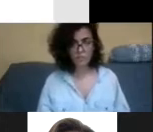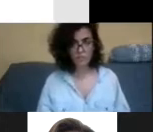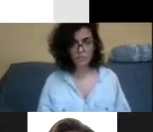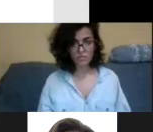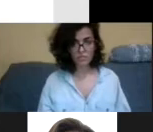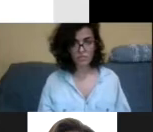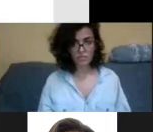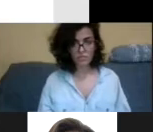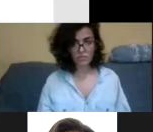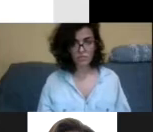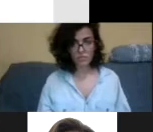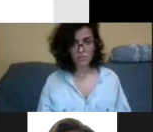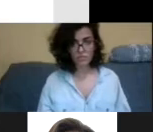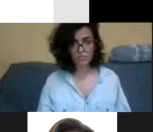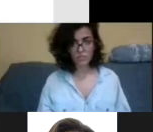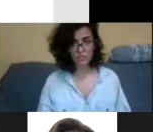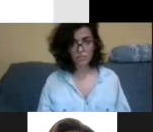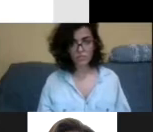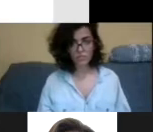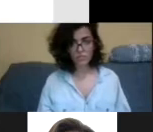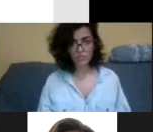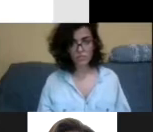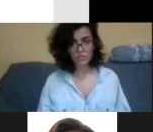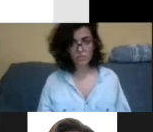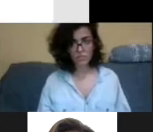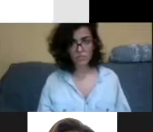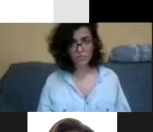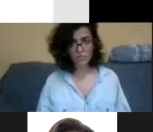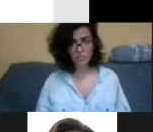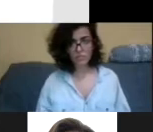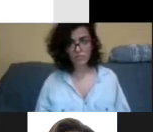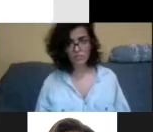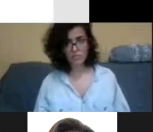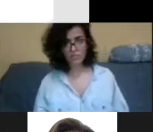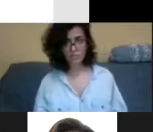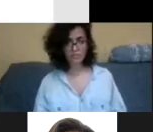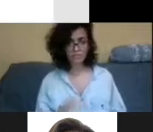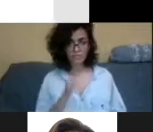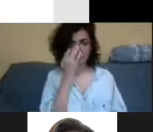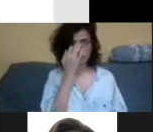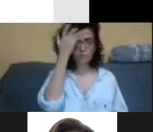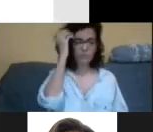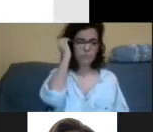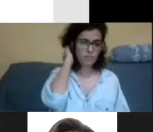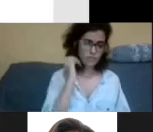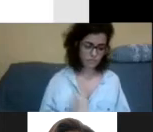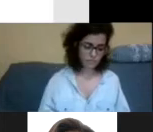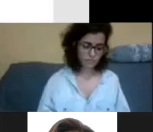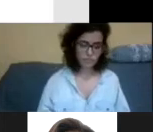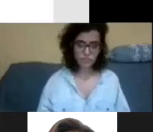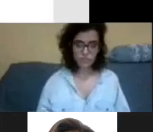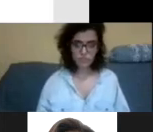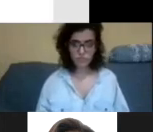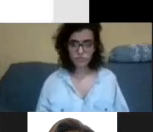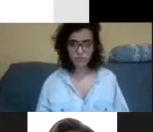muito mais tardiamente, depois da convenção, surgiu o Easy Read, que em Portugal foi traduzido para a